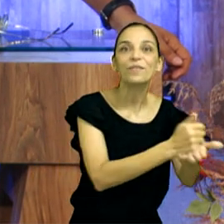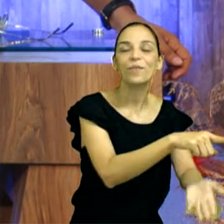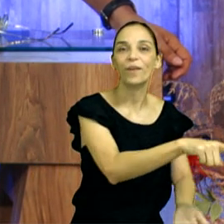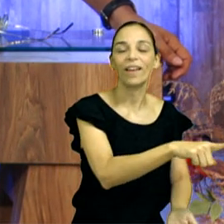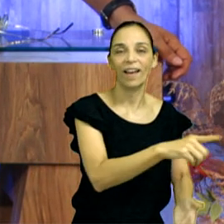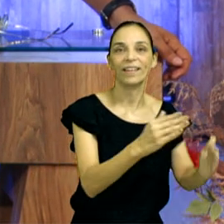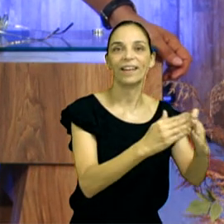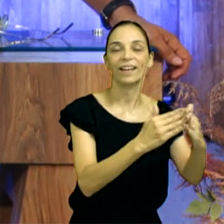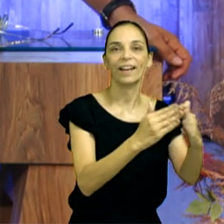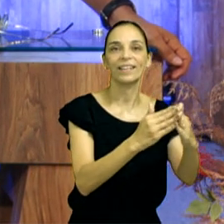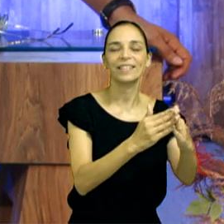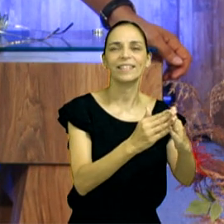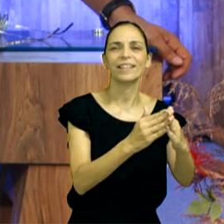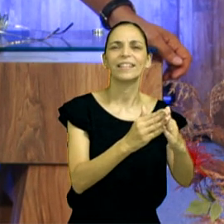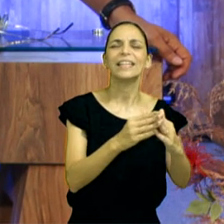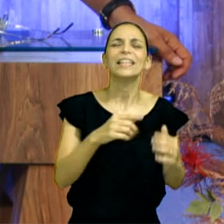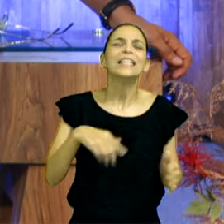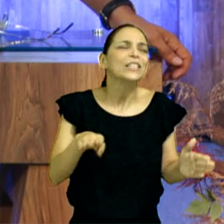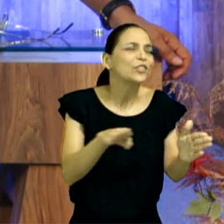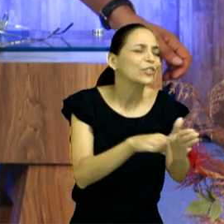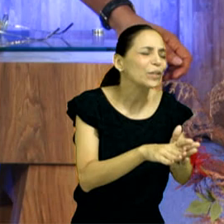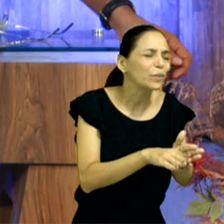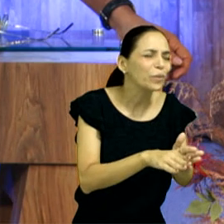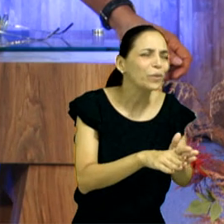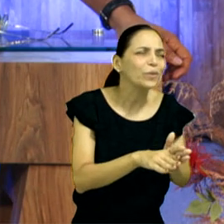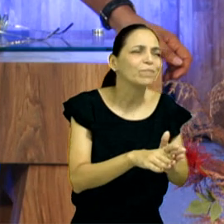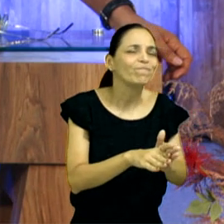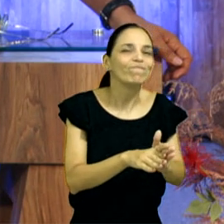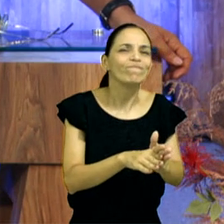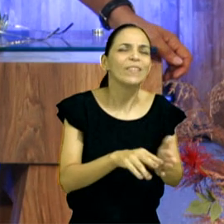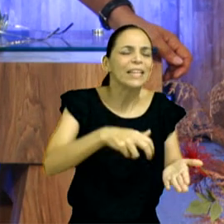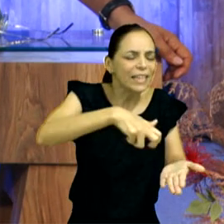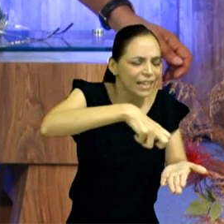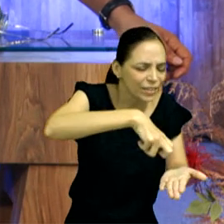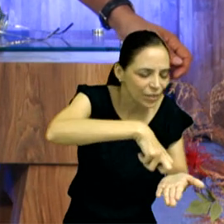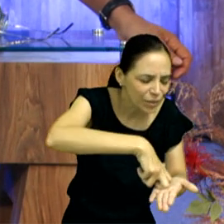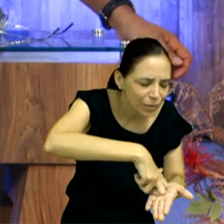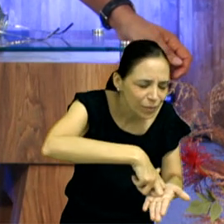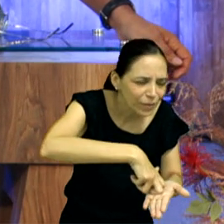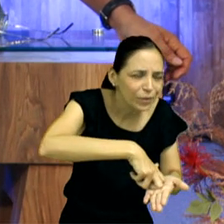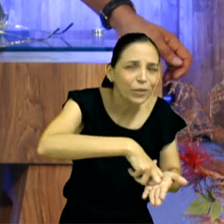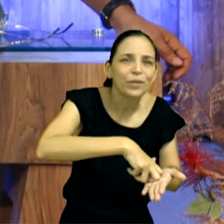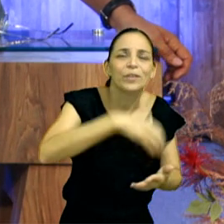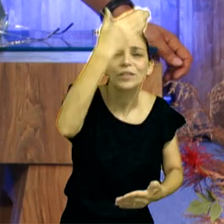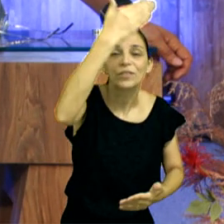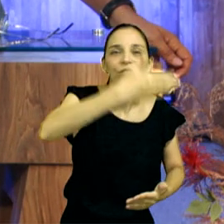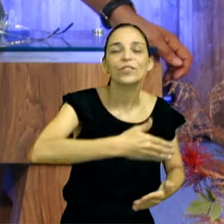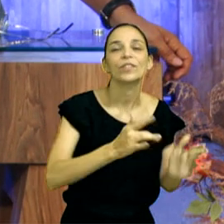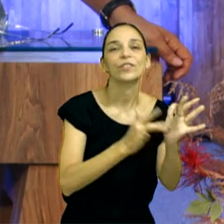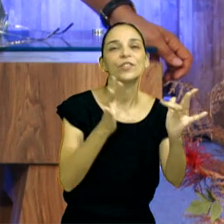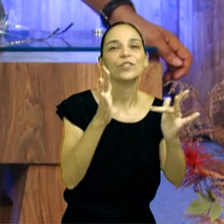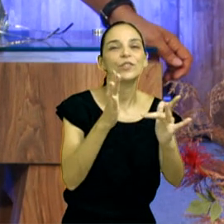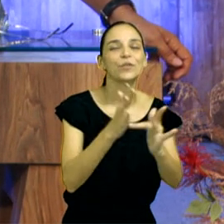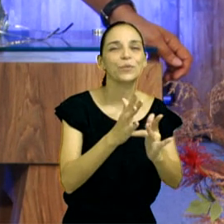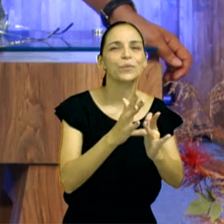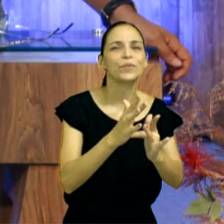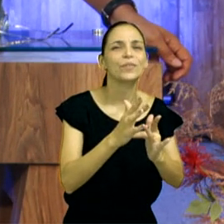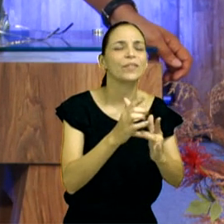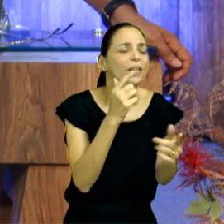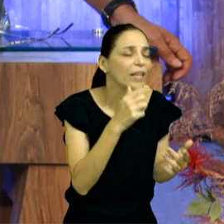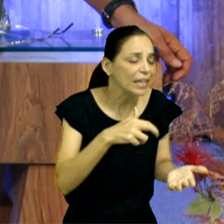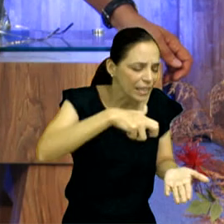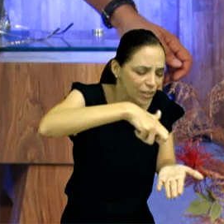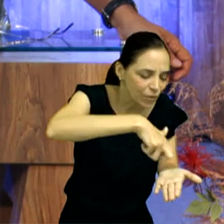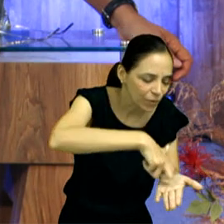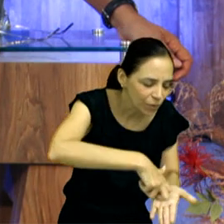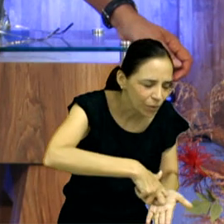regar-lhe os pés com lágrimas e enxugava-lhe com os cabelos da sua cabeça e beijava-lhe